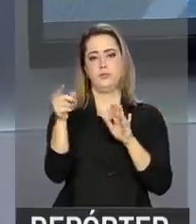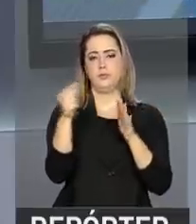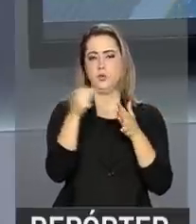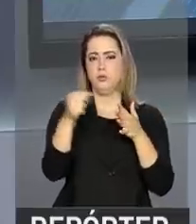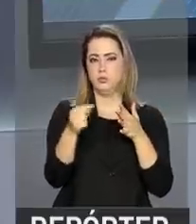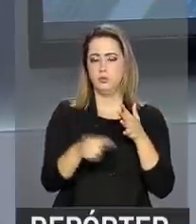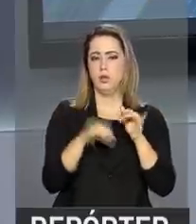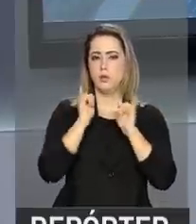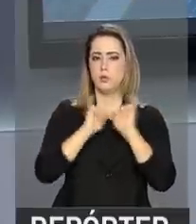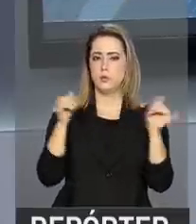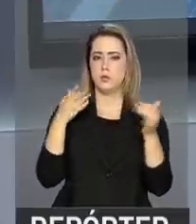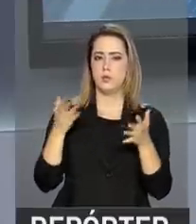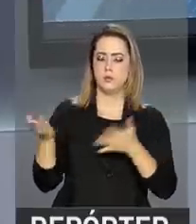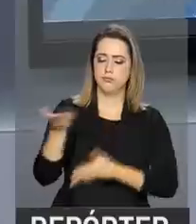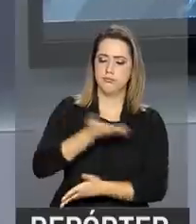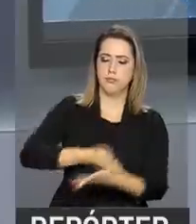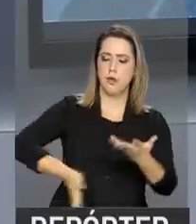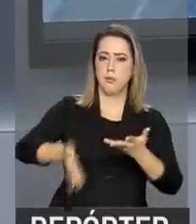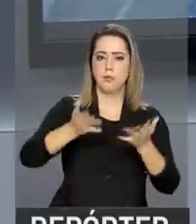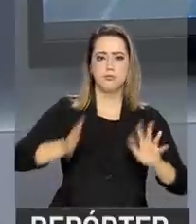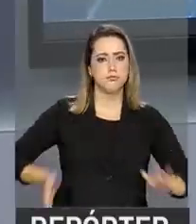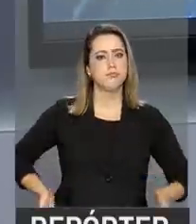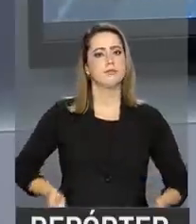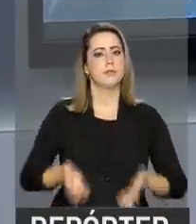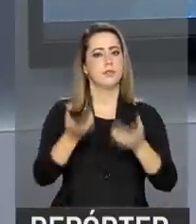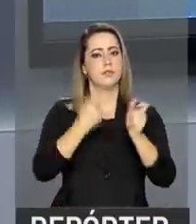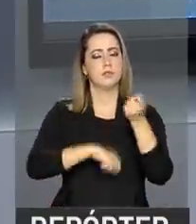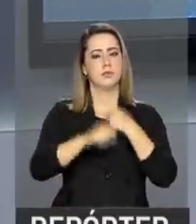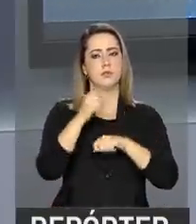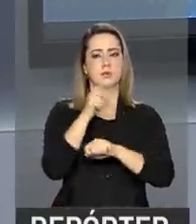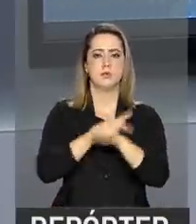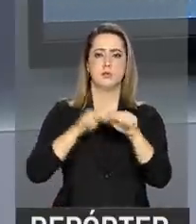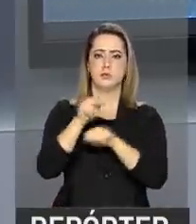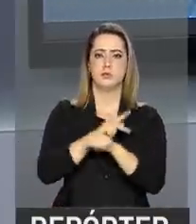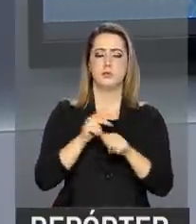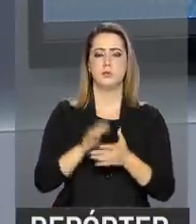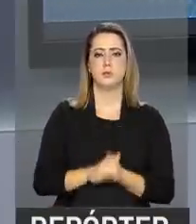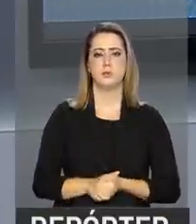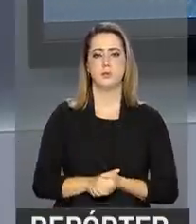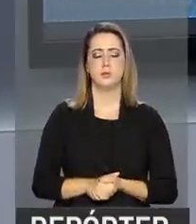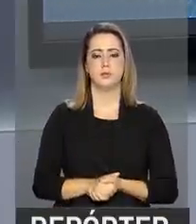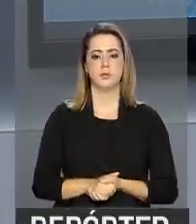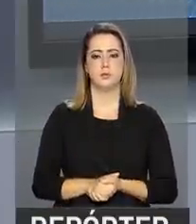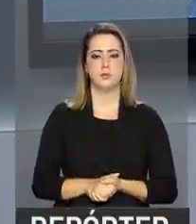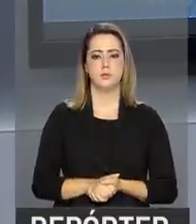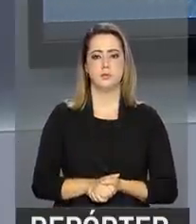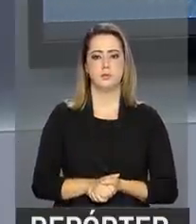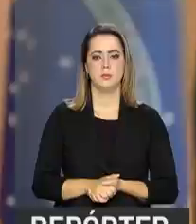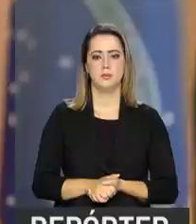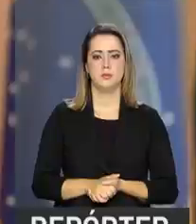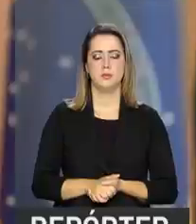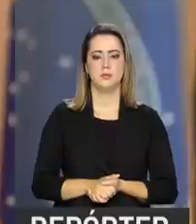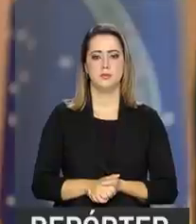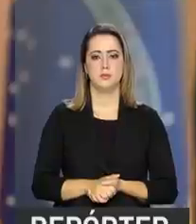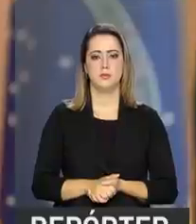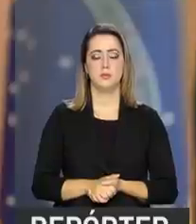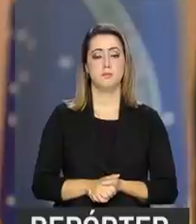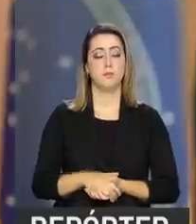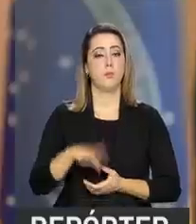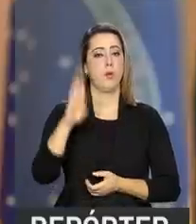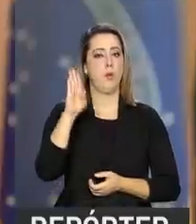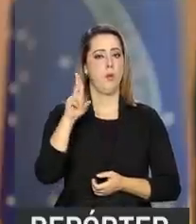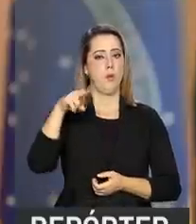sobre as medidas anunciadas esta semana para movimentar ainda mais a economia do país. O